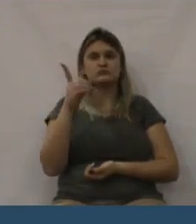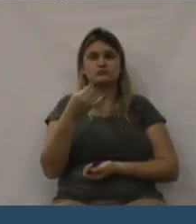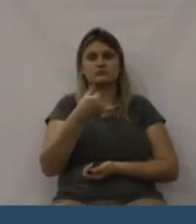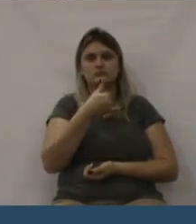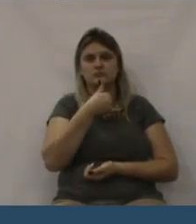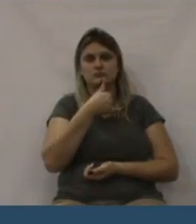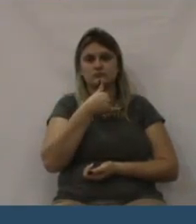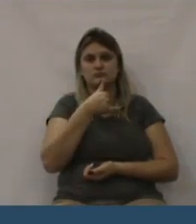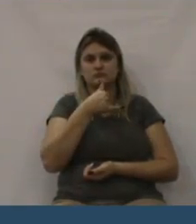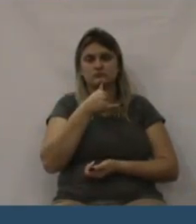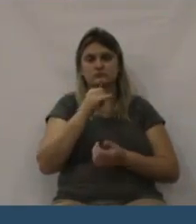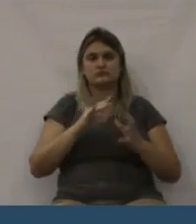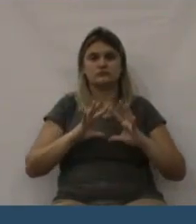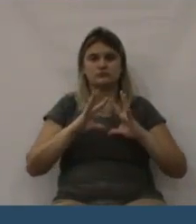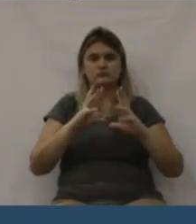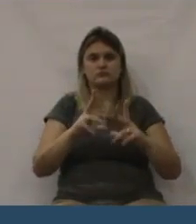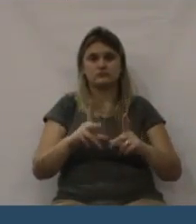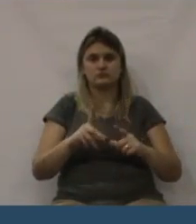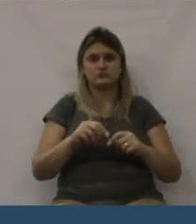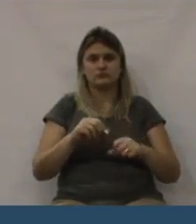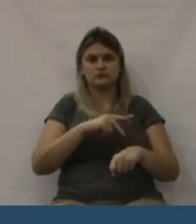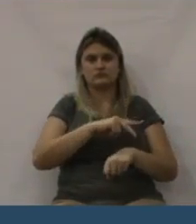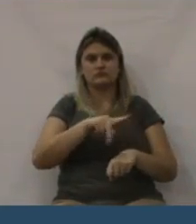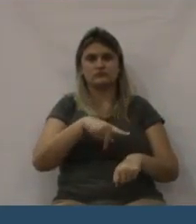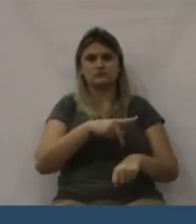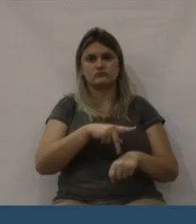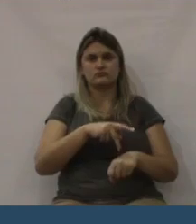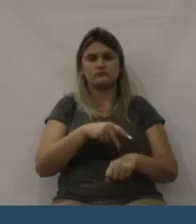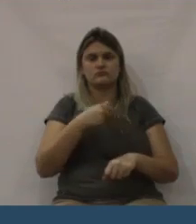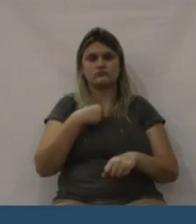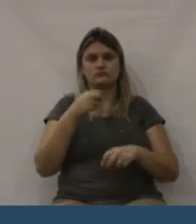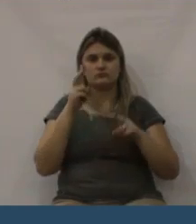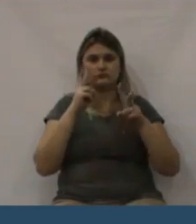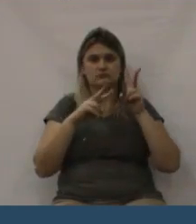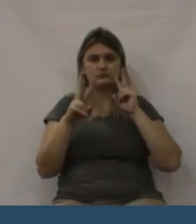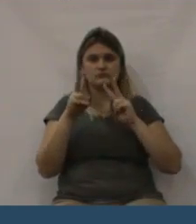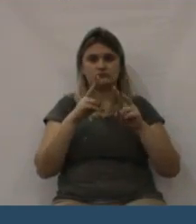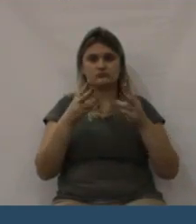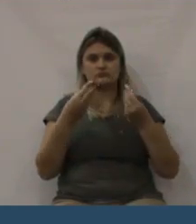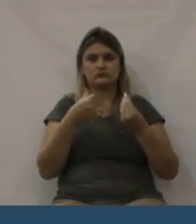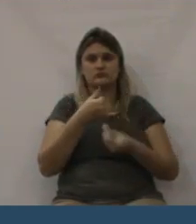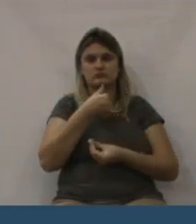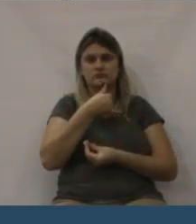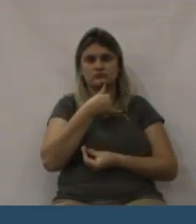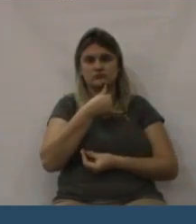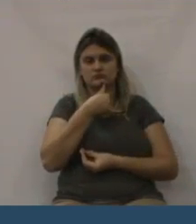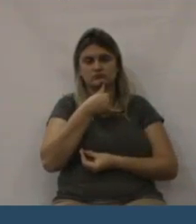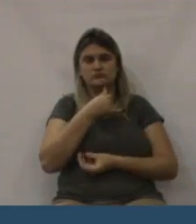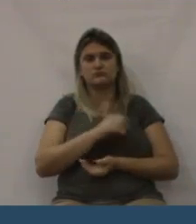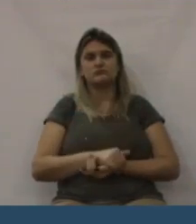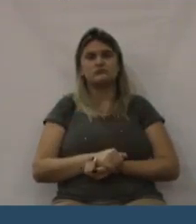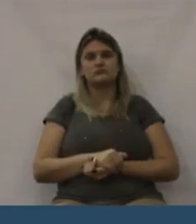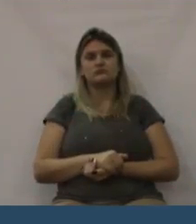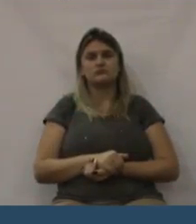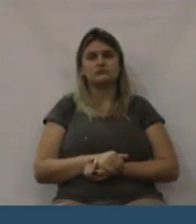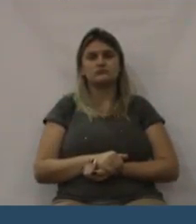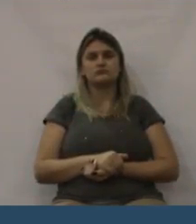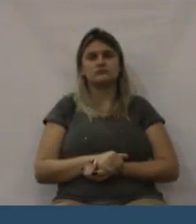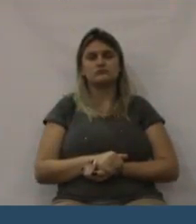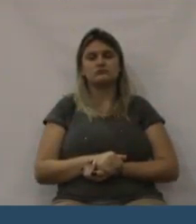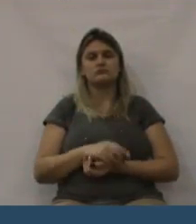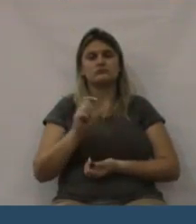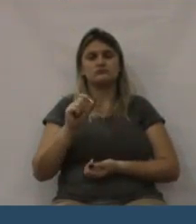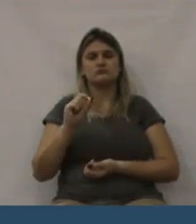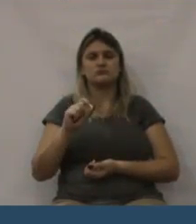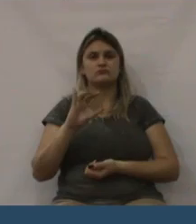esposa que sempre estão aí na câmara acompanhando. Valdir, nosso amigo flamenguista, que também é um pouco